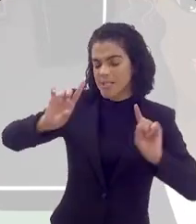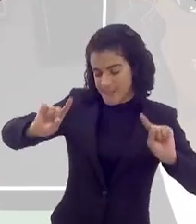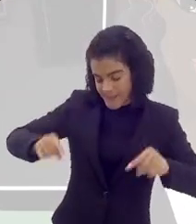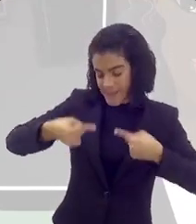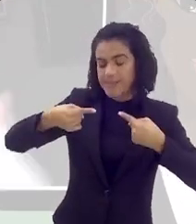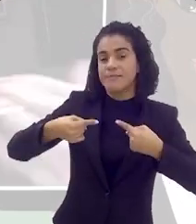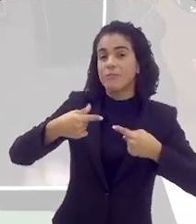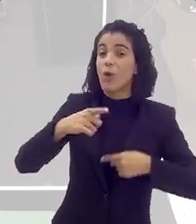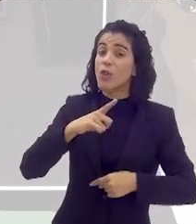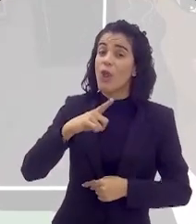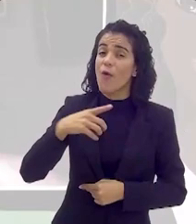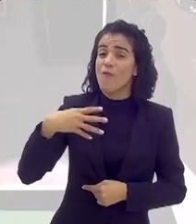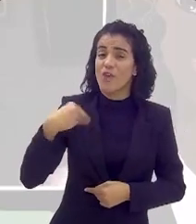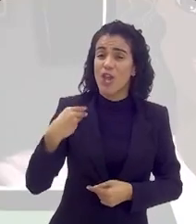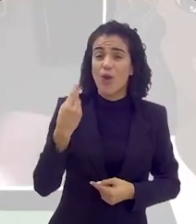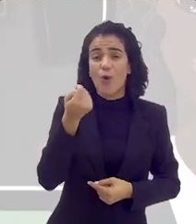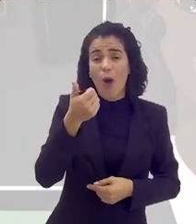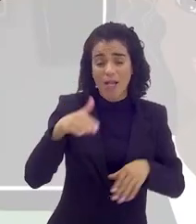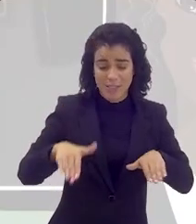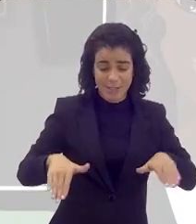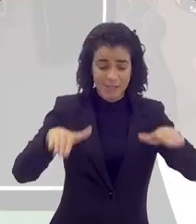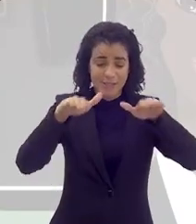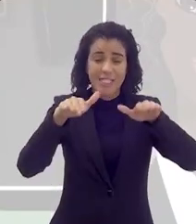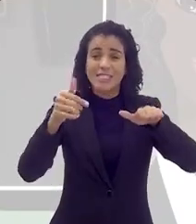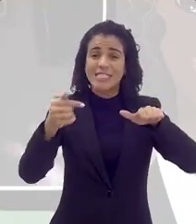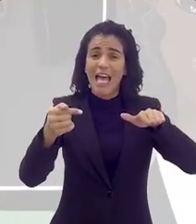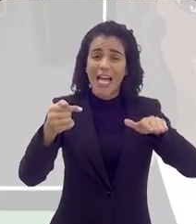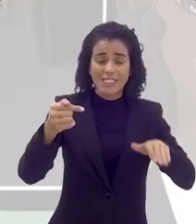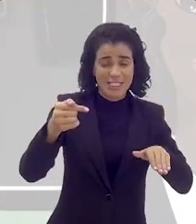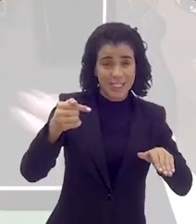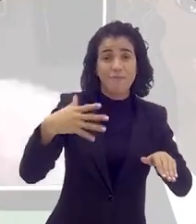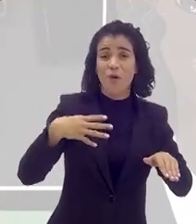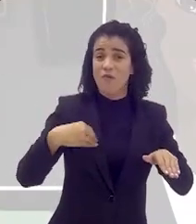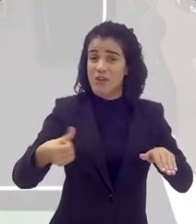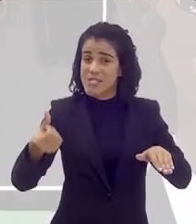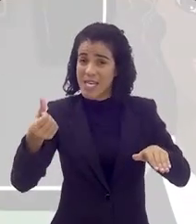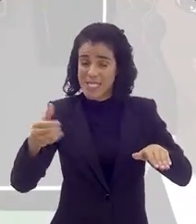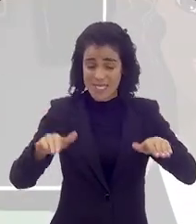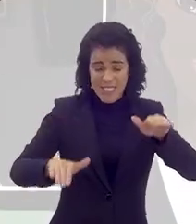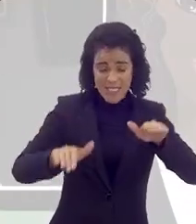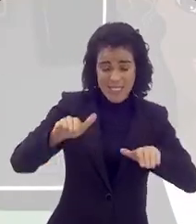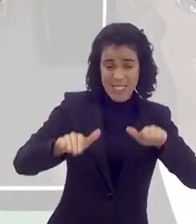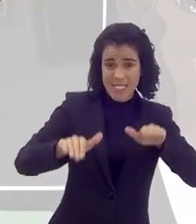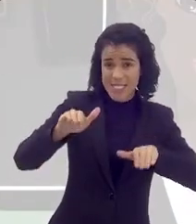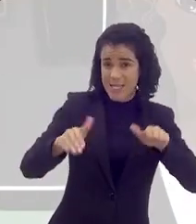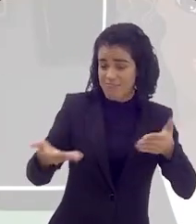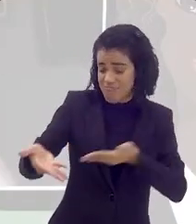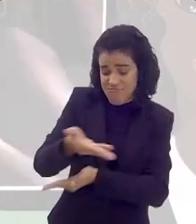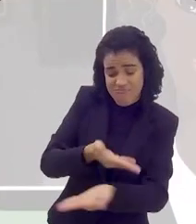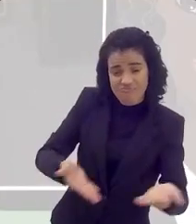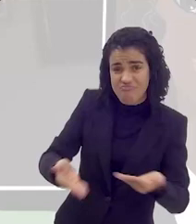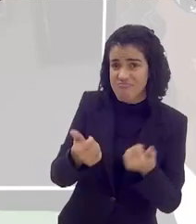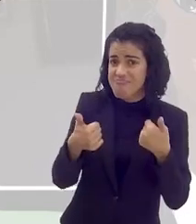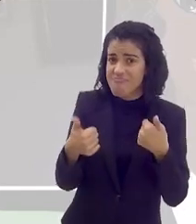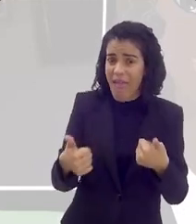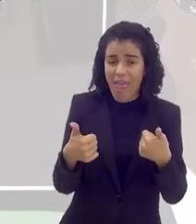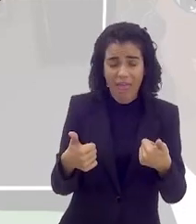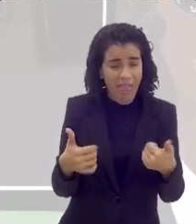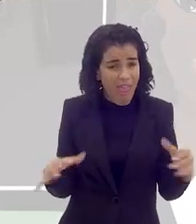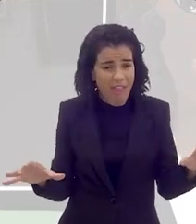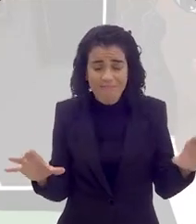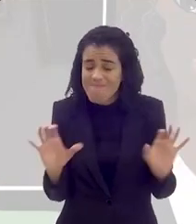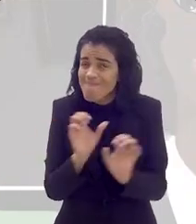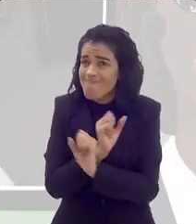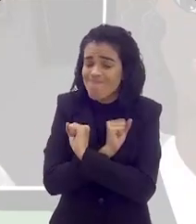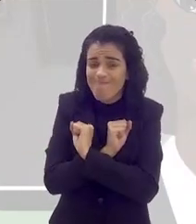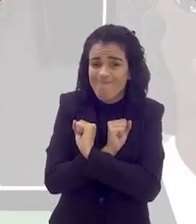foi mais desafiador porque eu tenho um filho praticamente da idade do meu enteado, meu enteado tem sete anos e meu filho tem seis, eles se dão super bem, eles se adoram e tal,